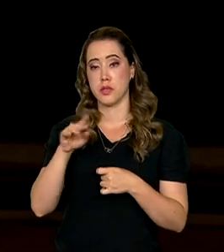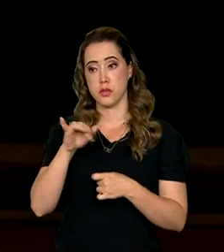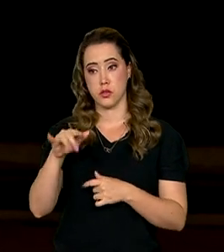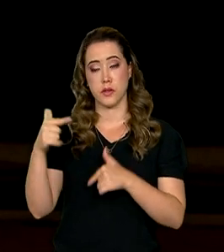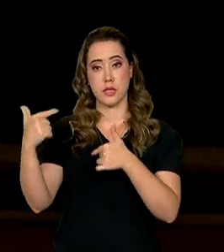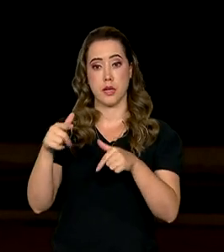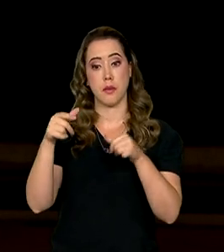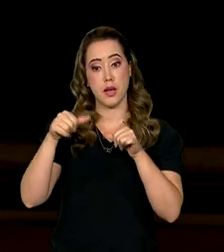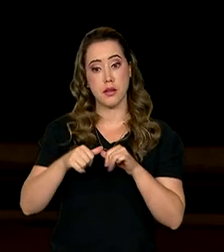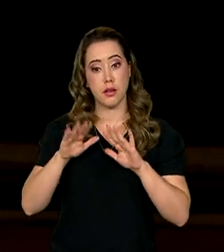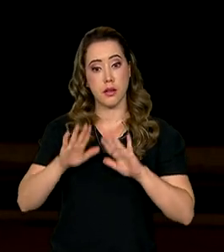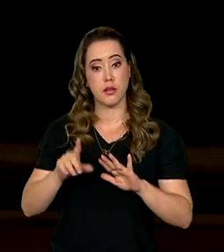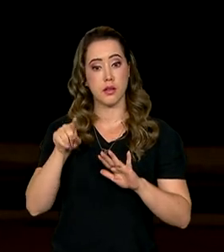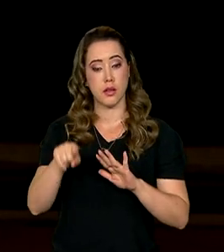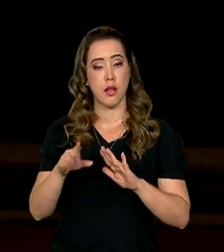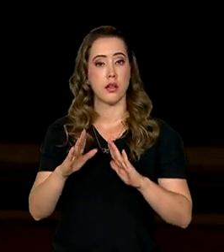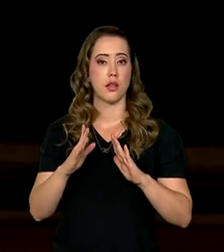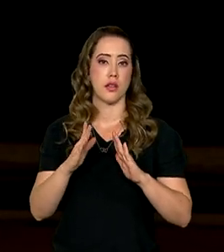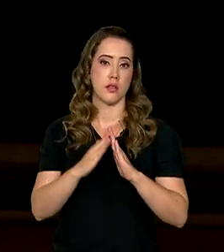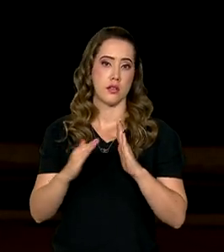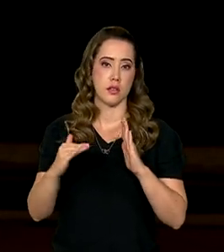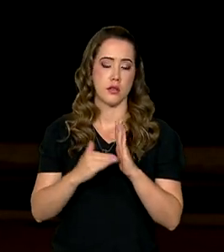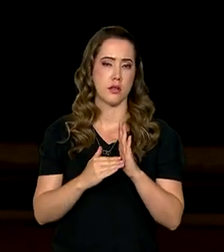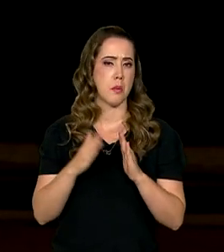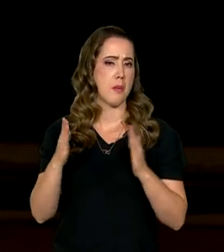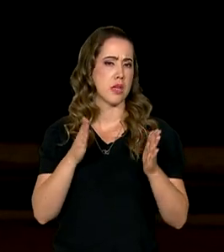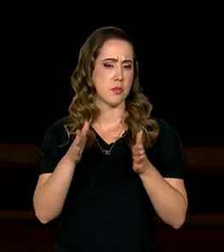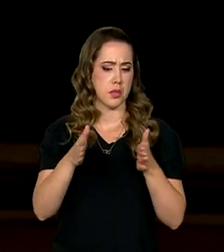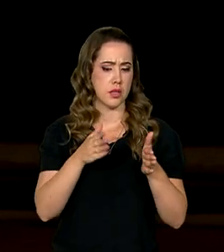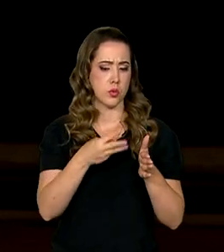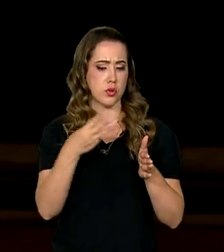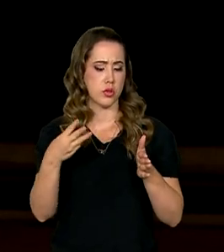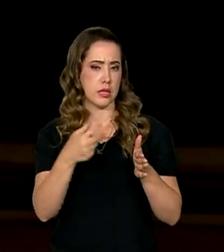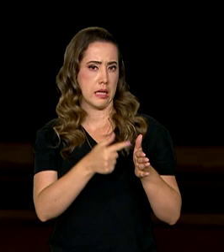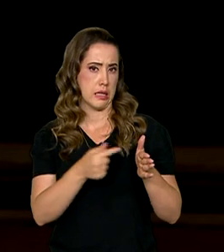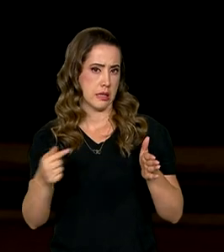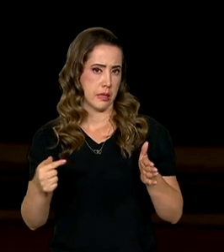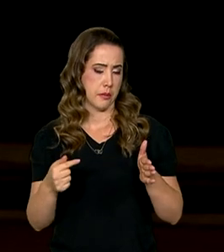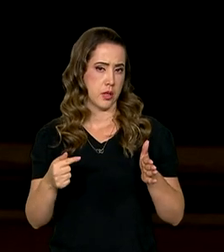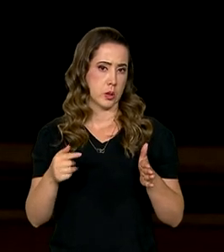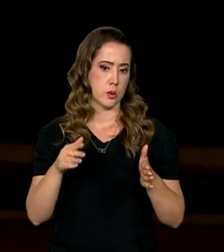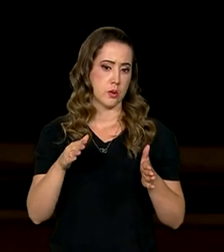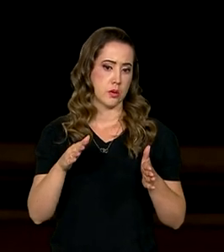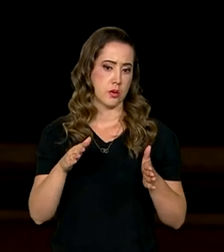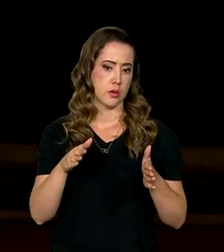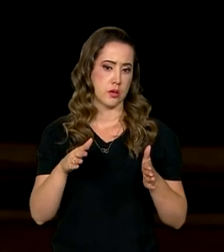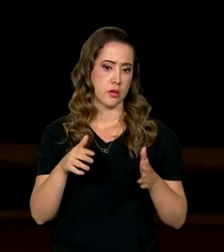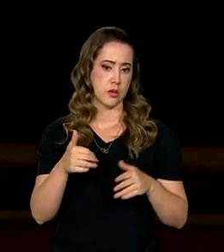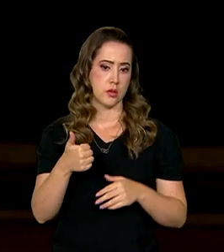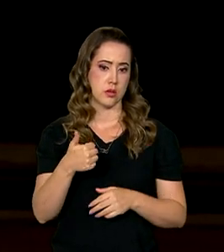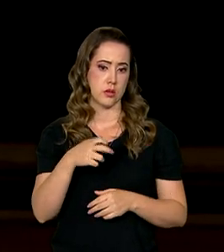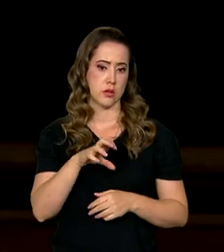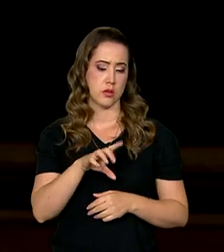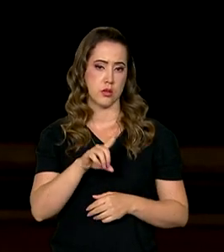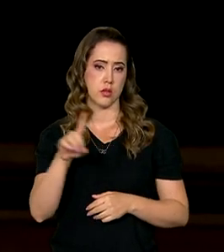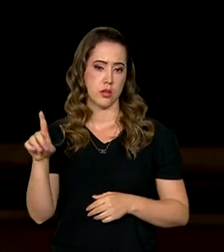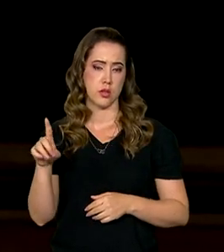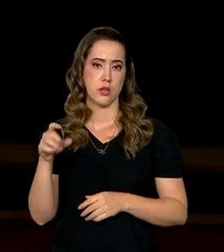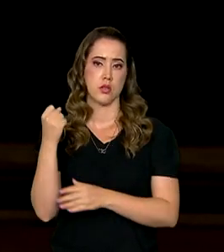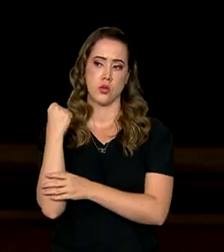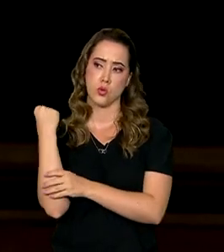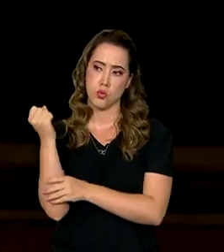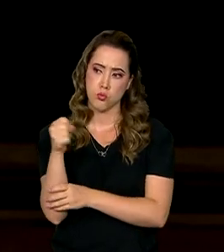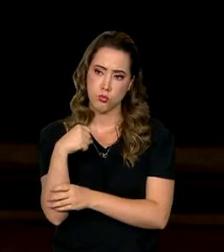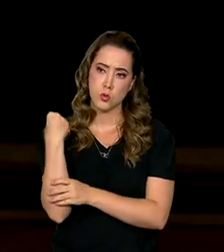trabalhar aqui do Alvorada pelas próximas três semanas, no mínimo, 15 dias de sessões